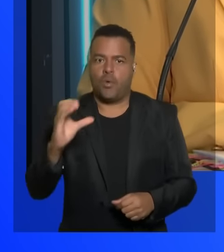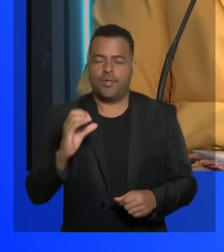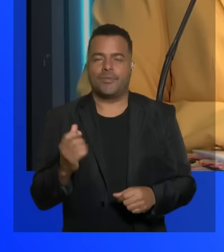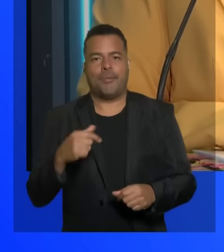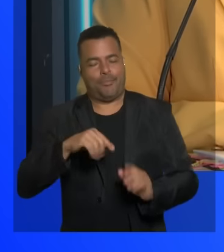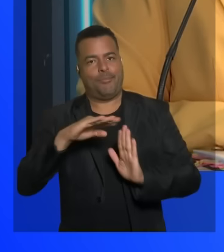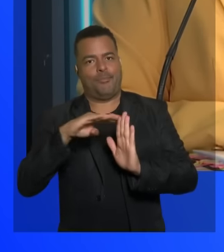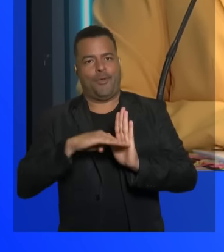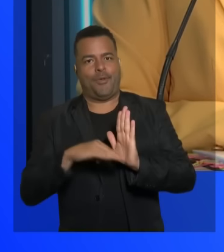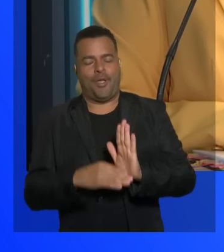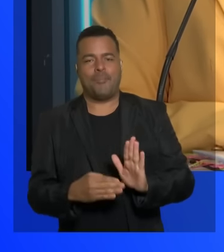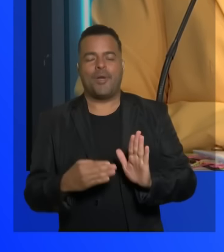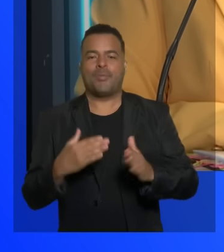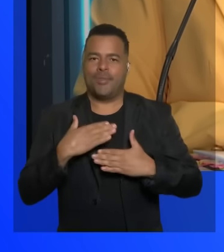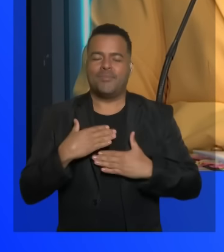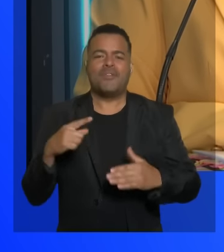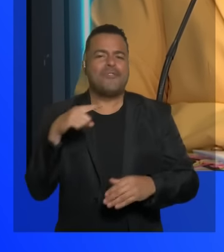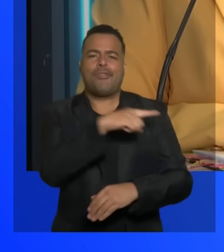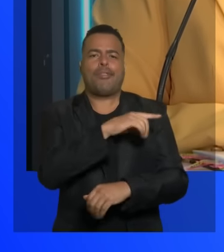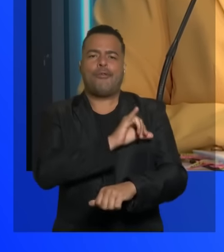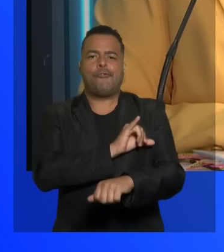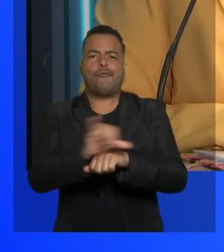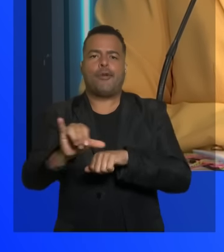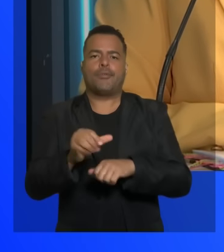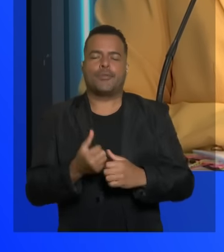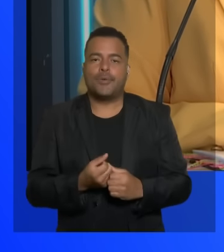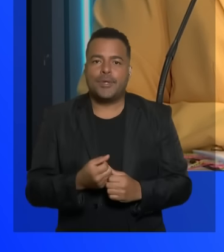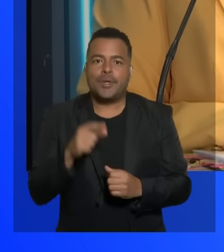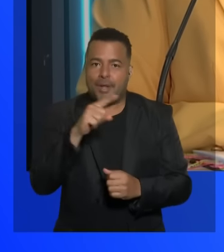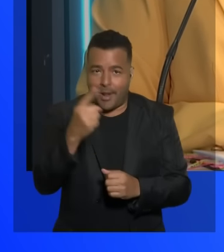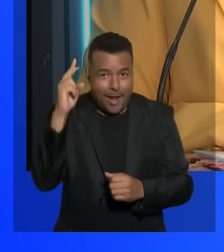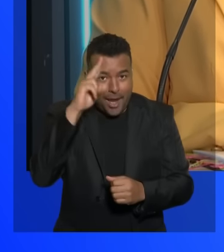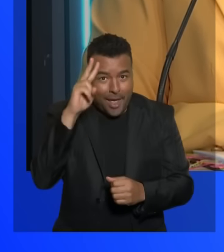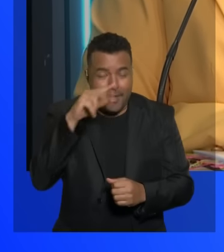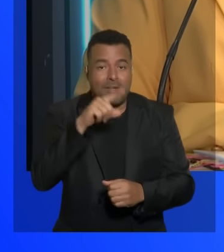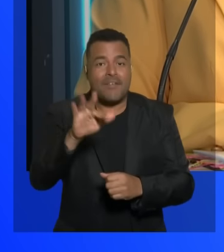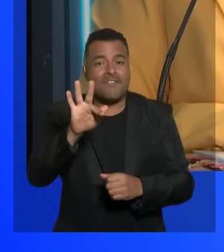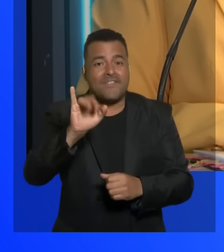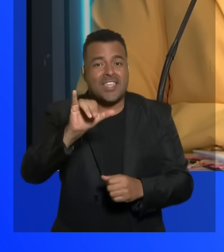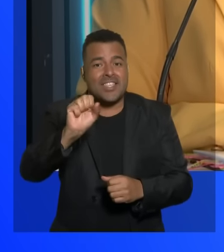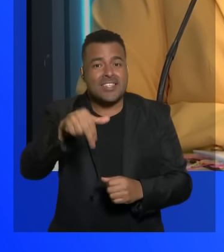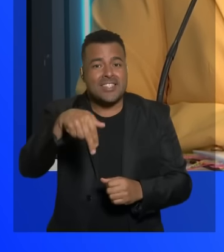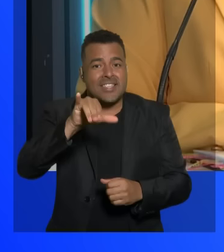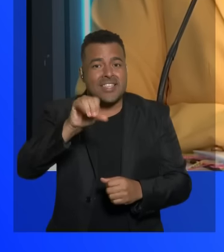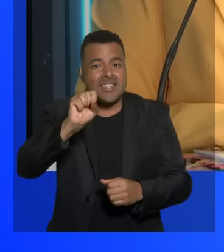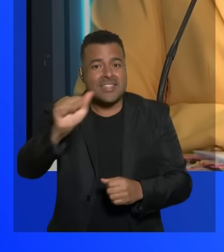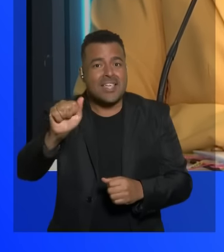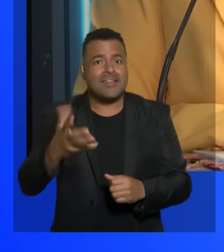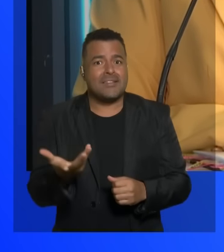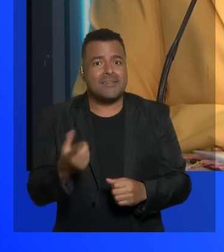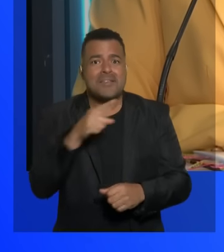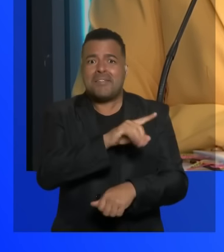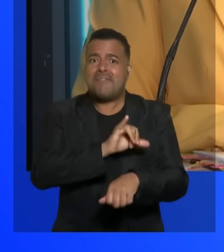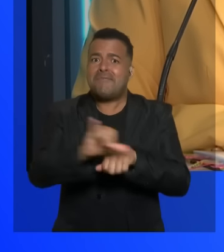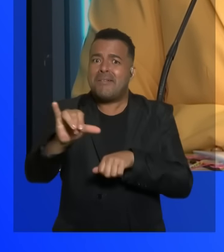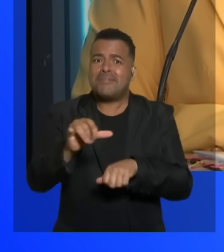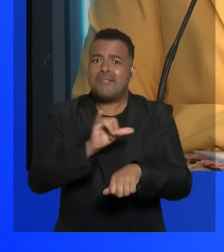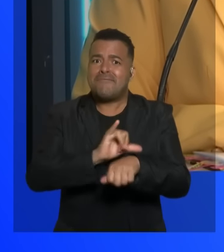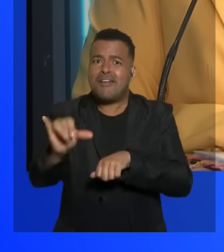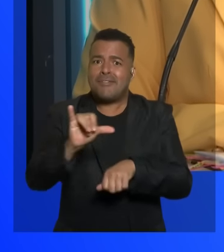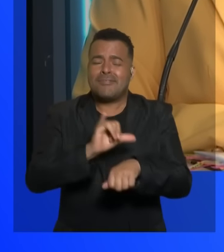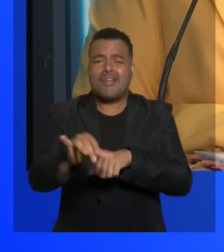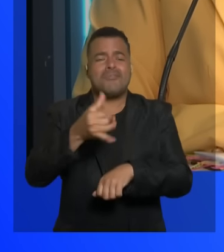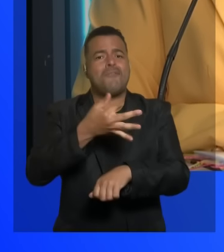senhora foi, faltou a sessão do Finiza, da aprovação do Finiza. A senhora vai sempre ser ausente